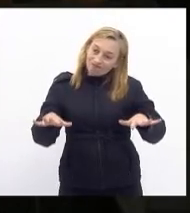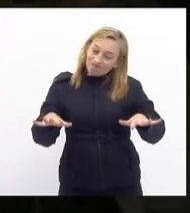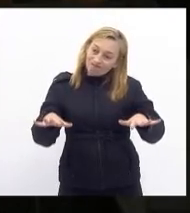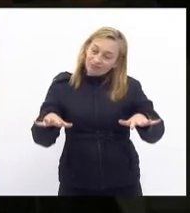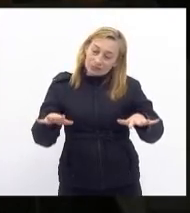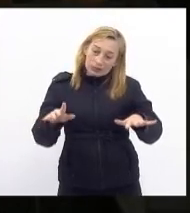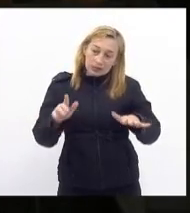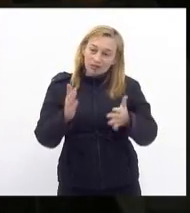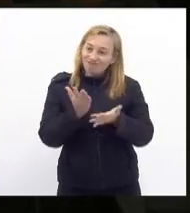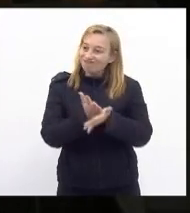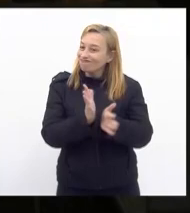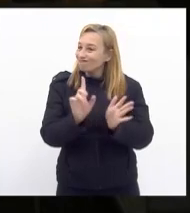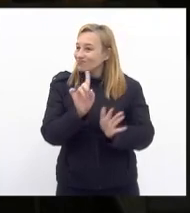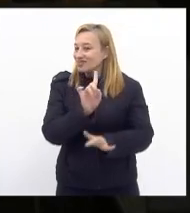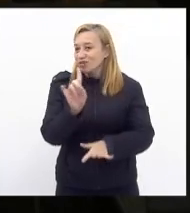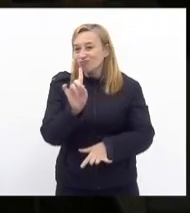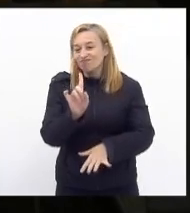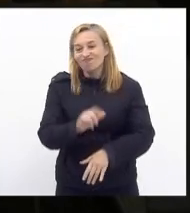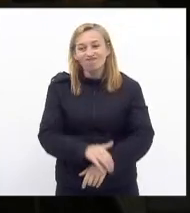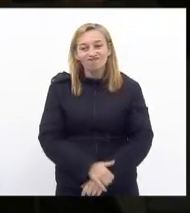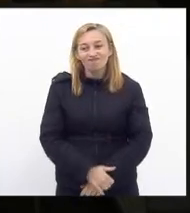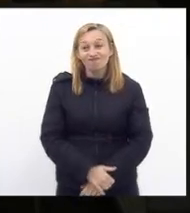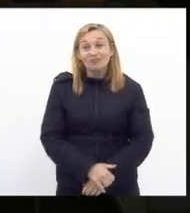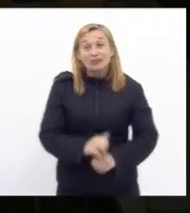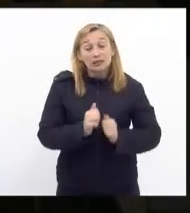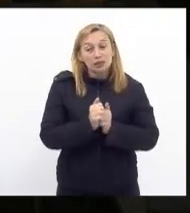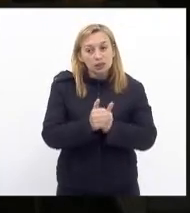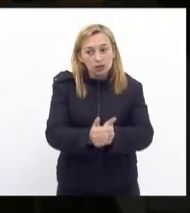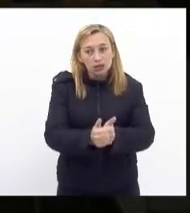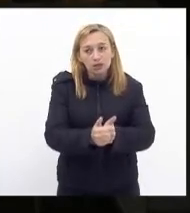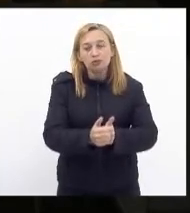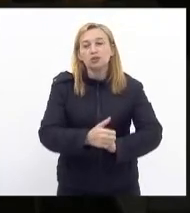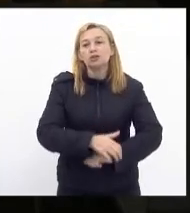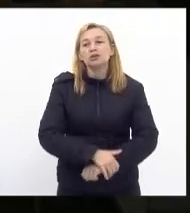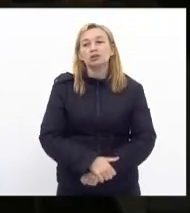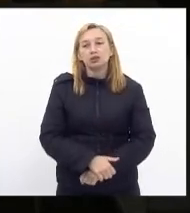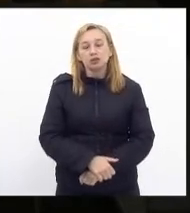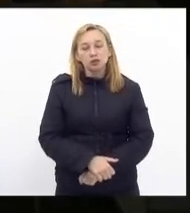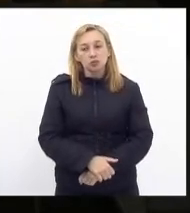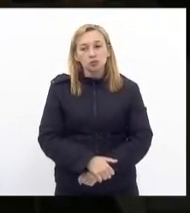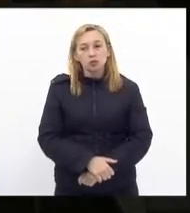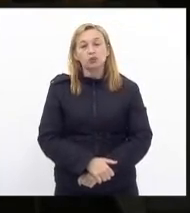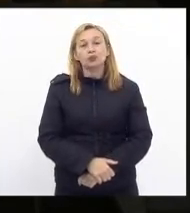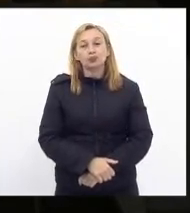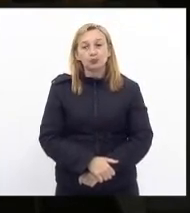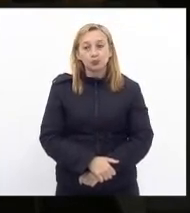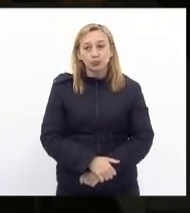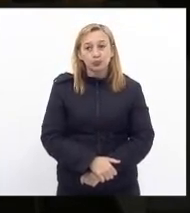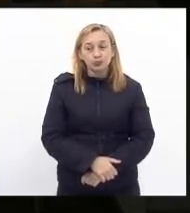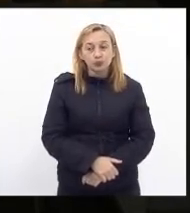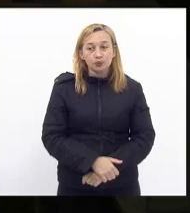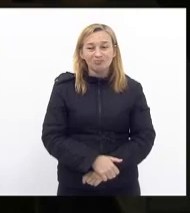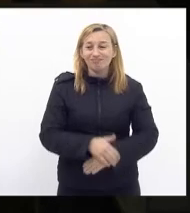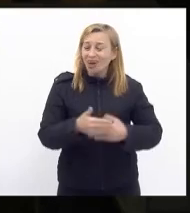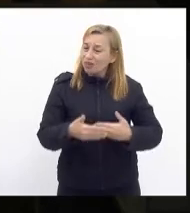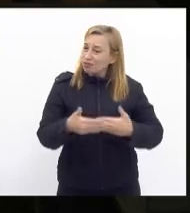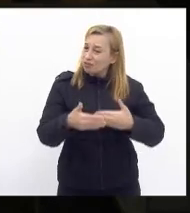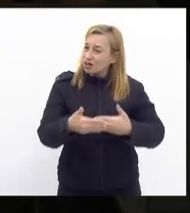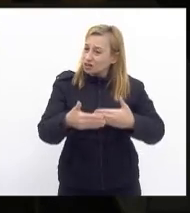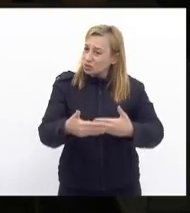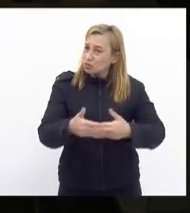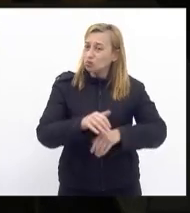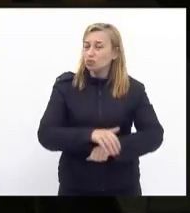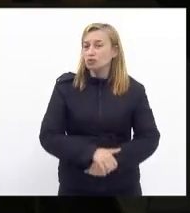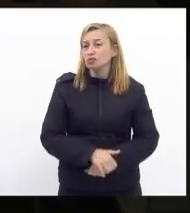entretanto nós seguimos ainda não obstante avanços nas